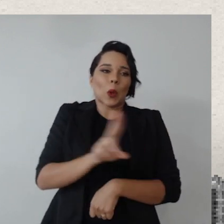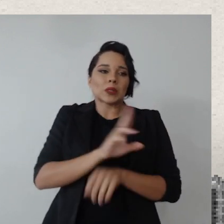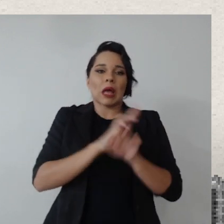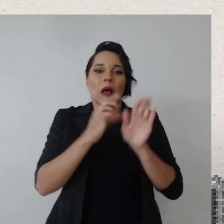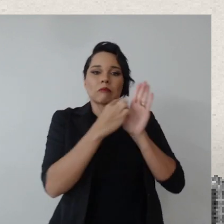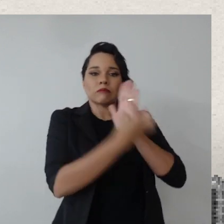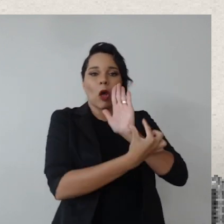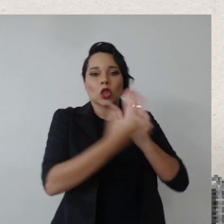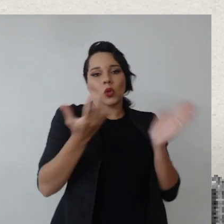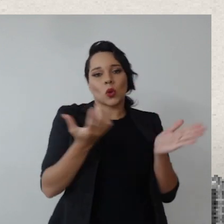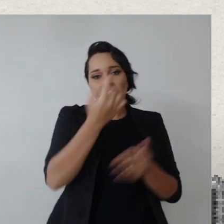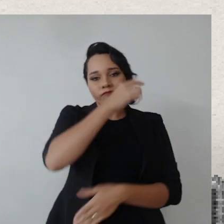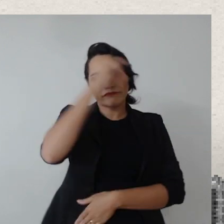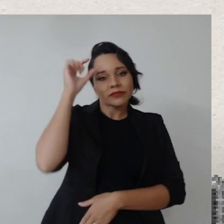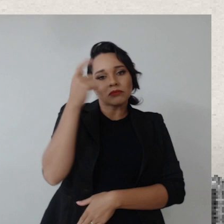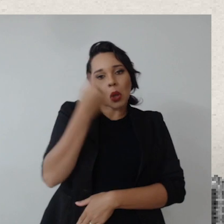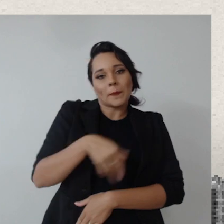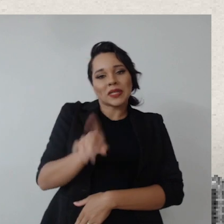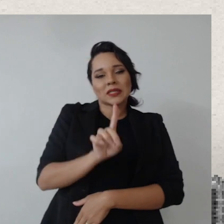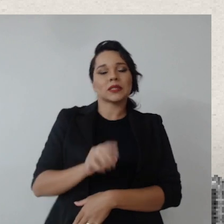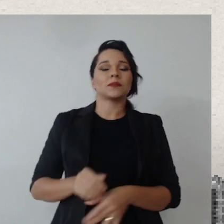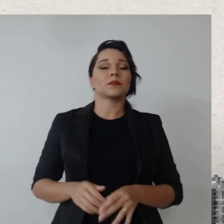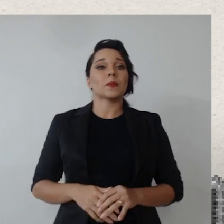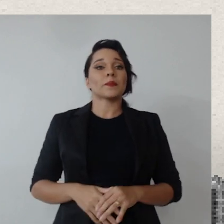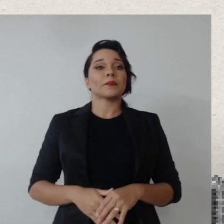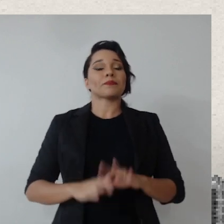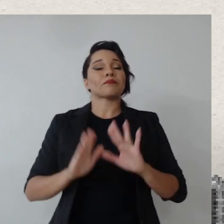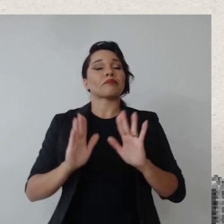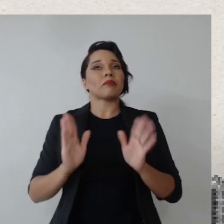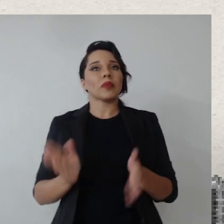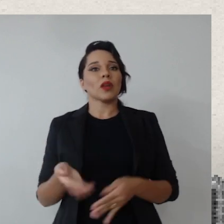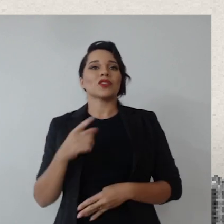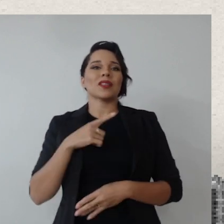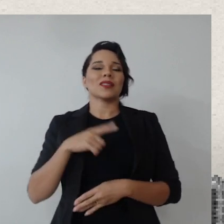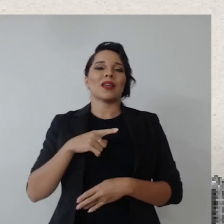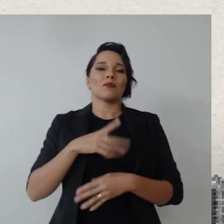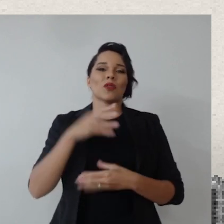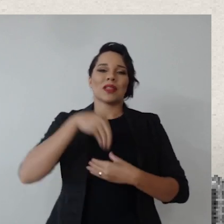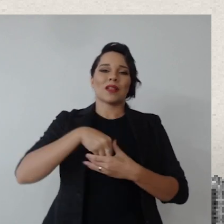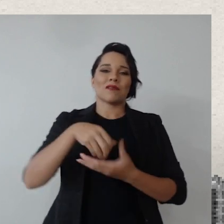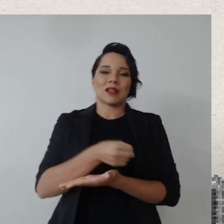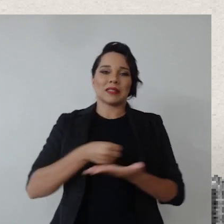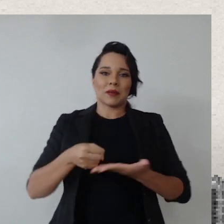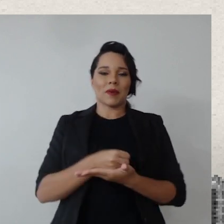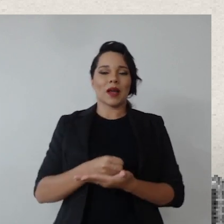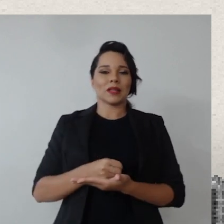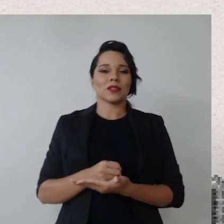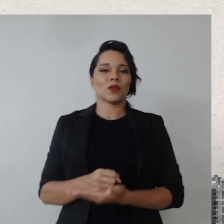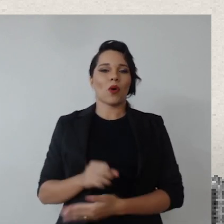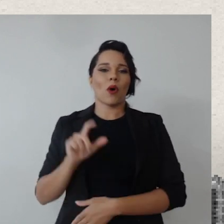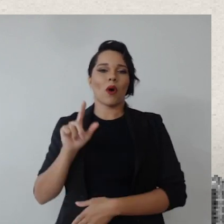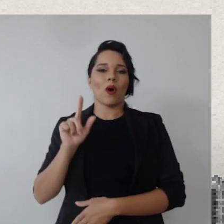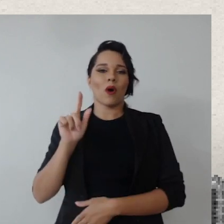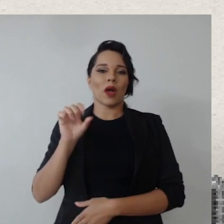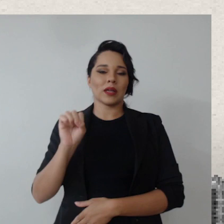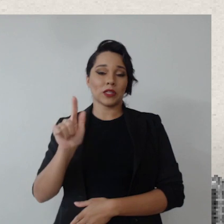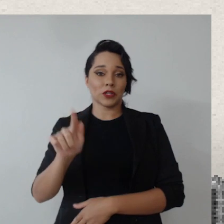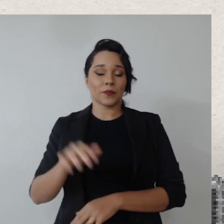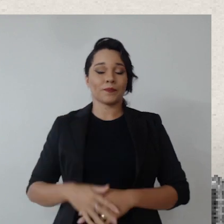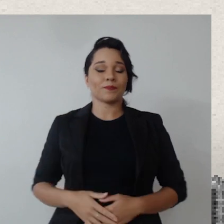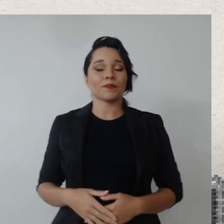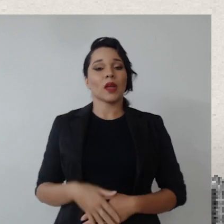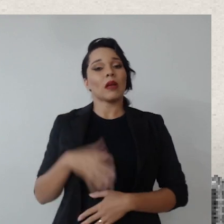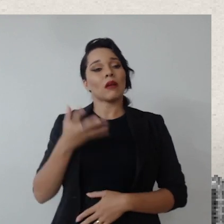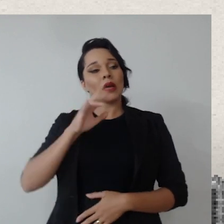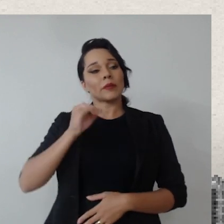usar o rótulo, né? Nós estamos dentro desse escopo, né? Do ESG. E